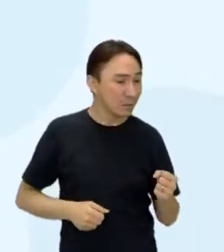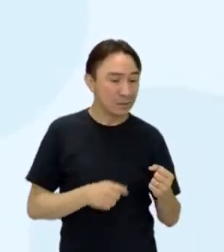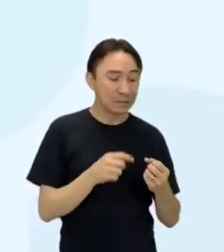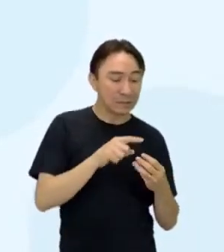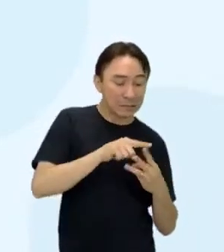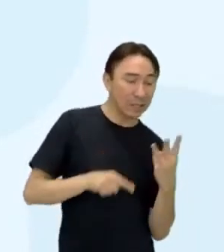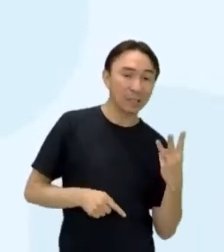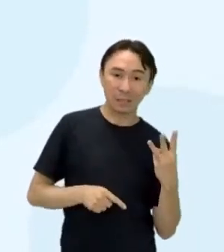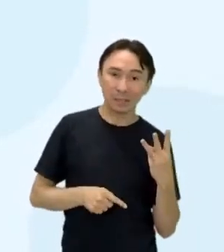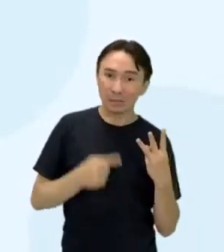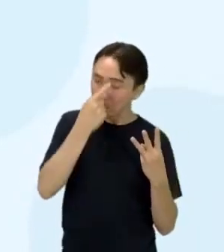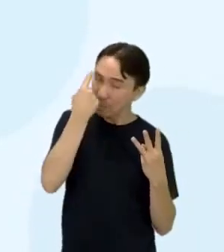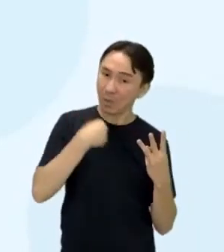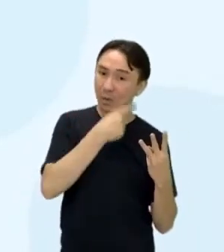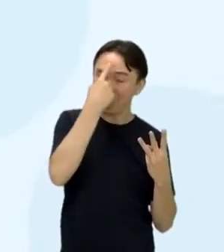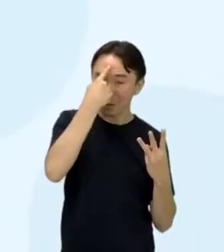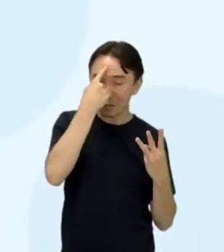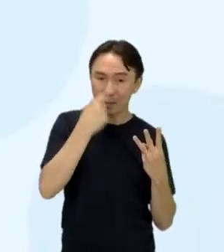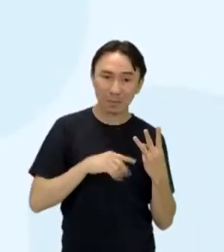destaquei bem grande aí,